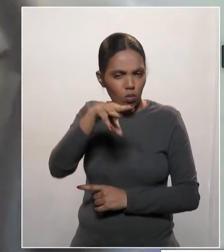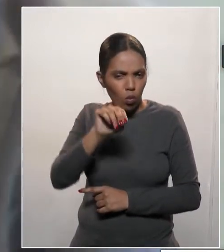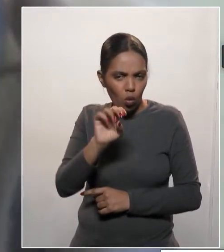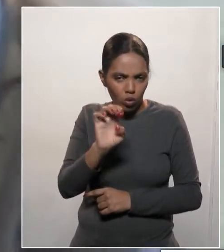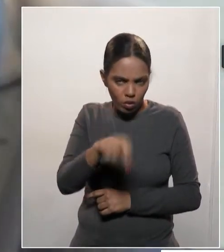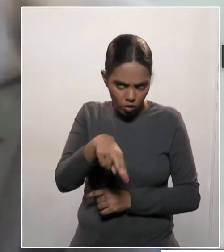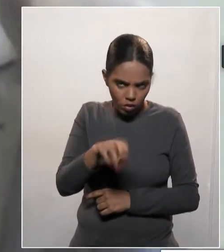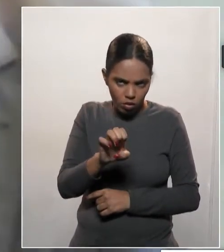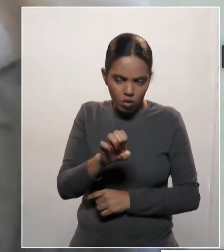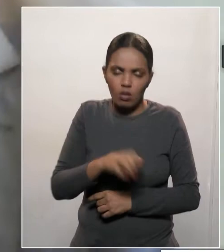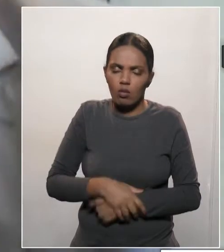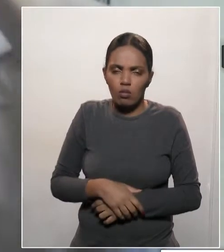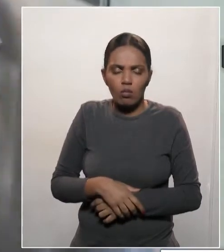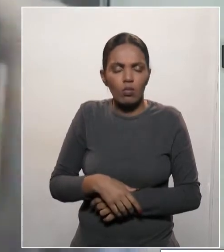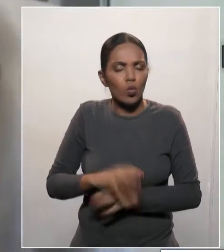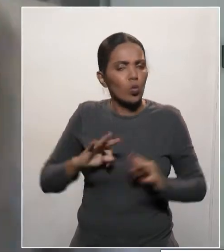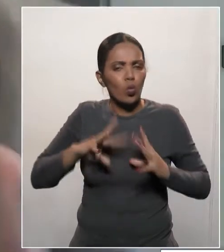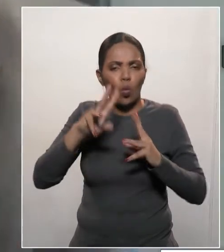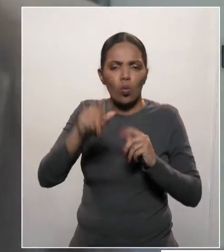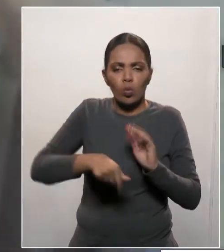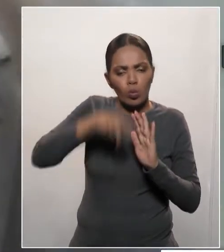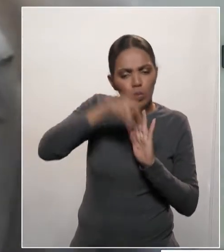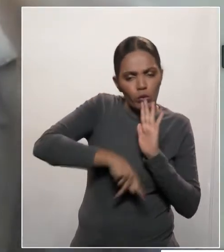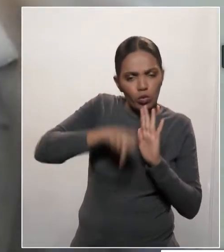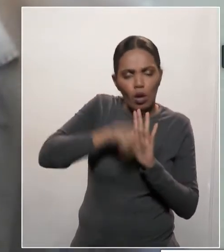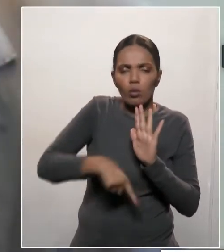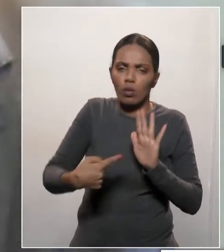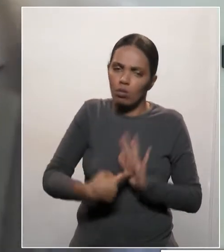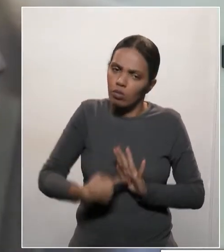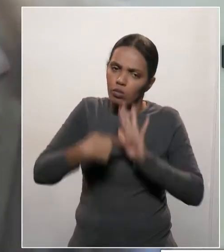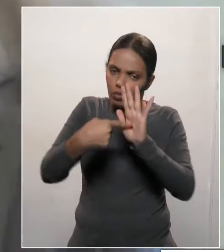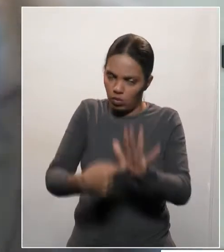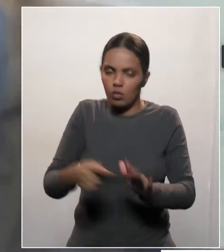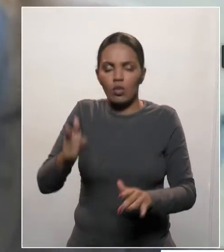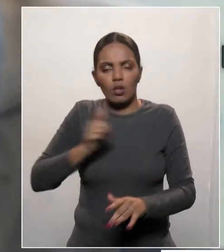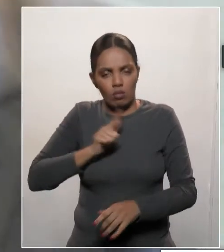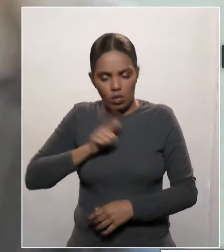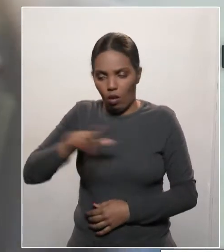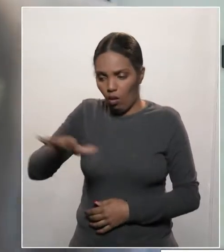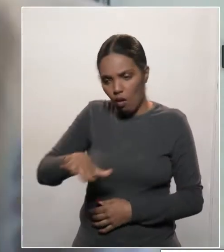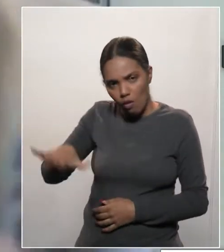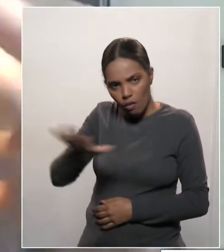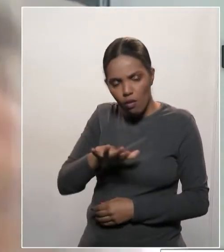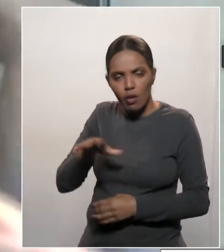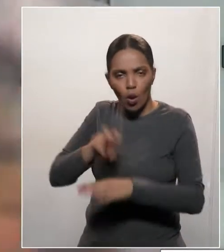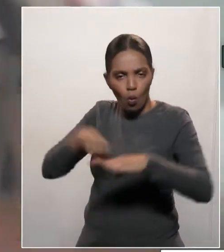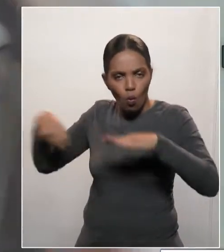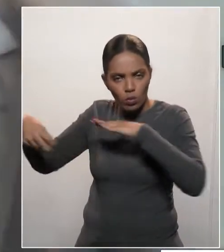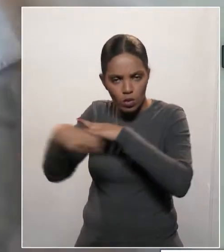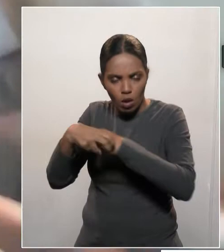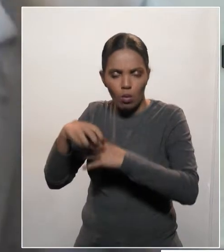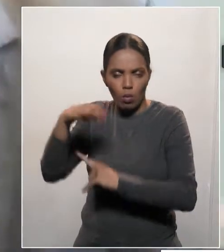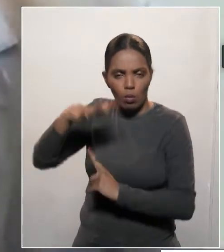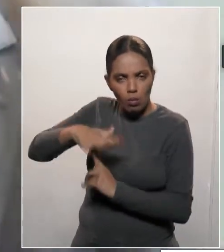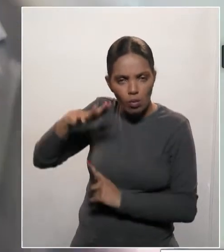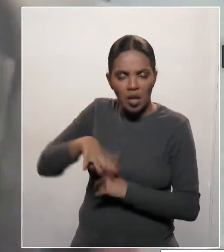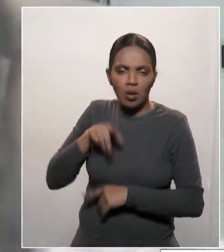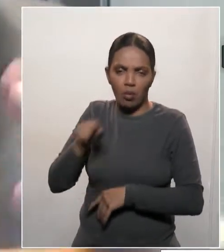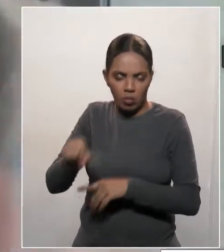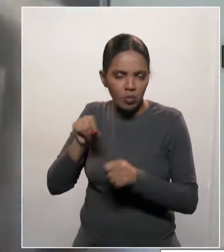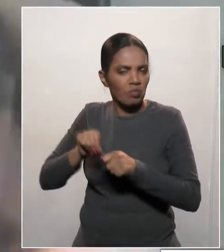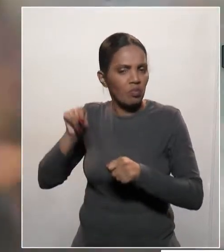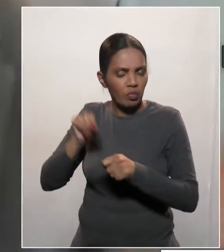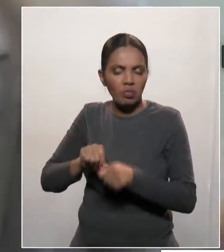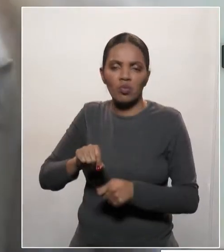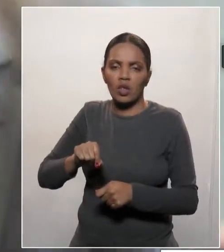aprovei outros que estão tramitando, tem no Conselho Regional de Enfermagem, o seu nascedor,